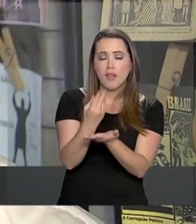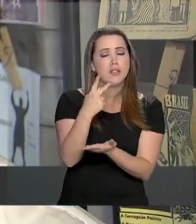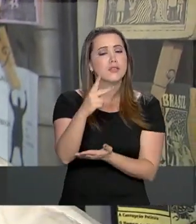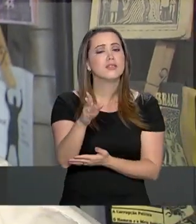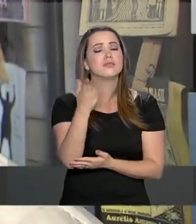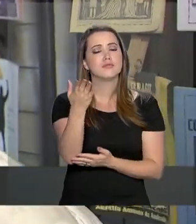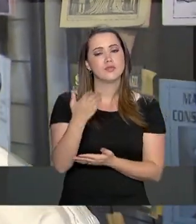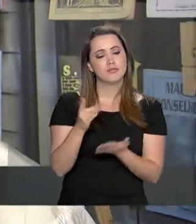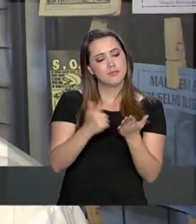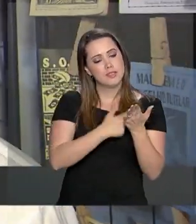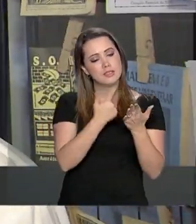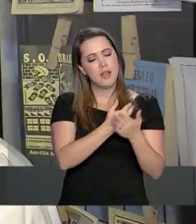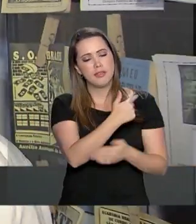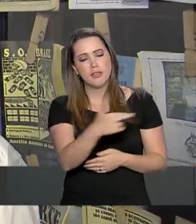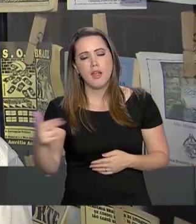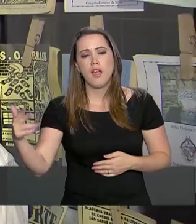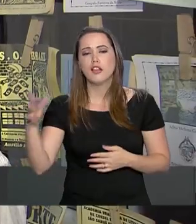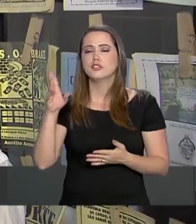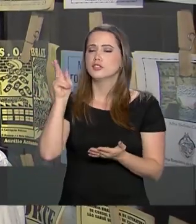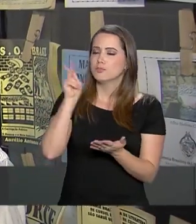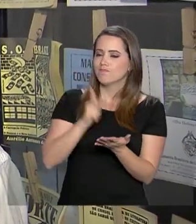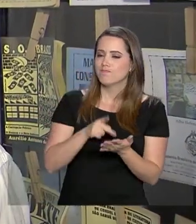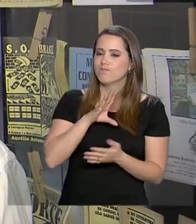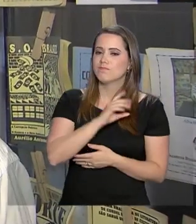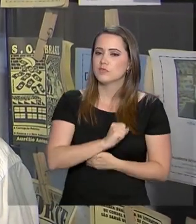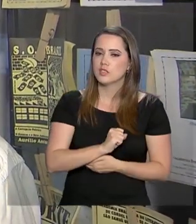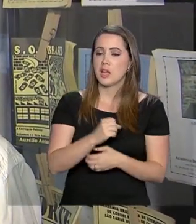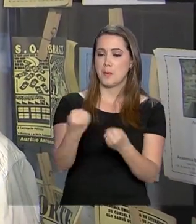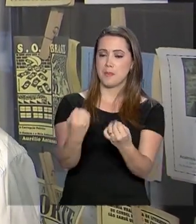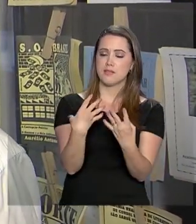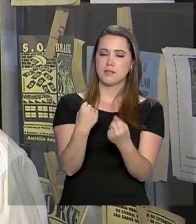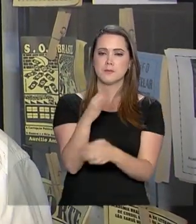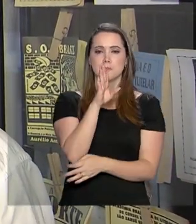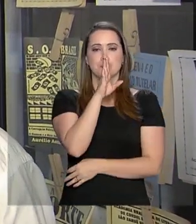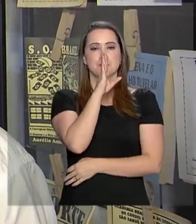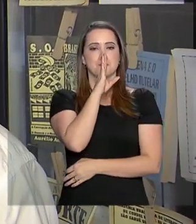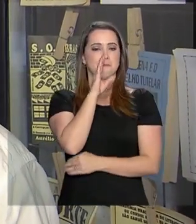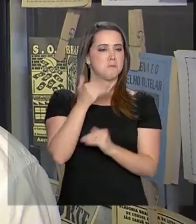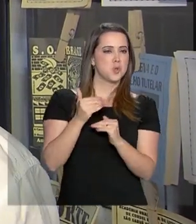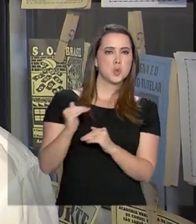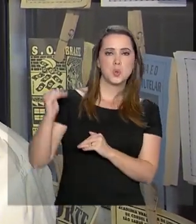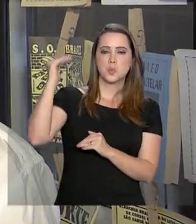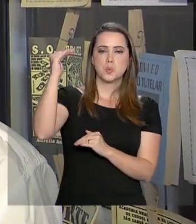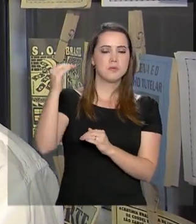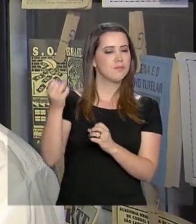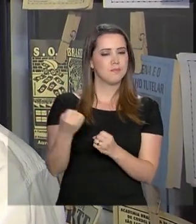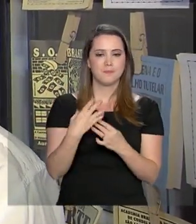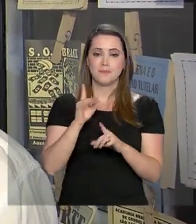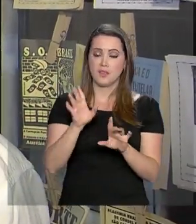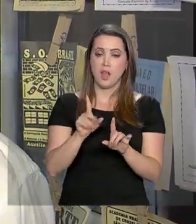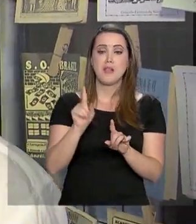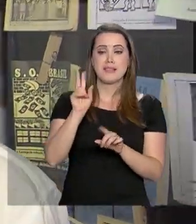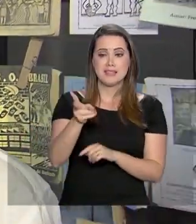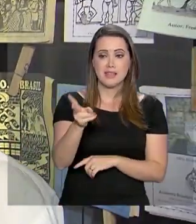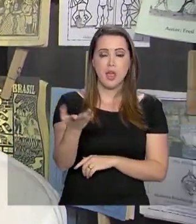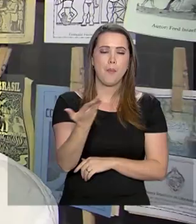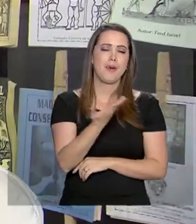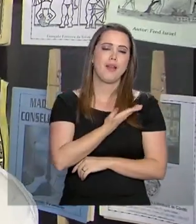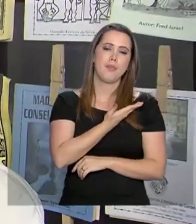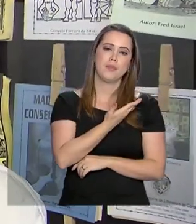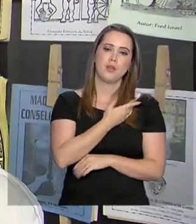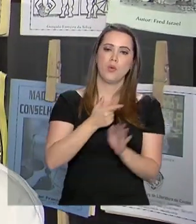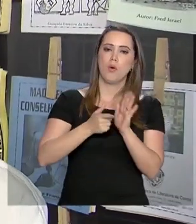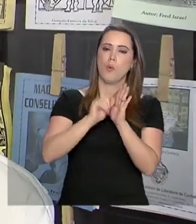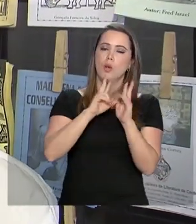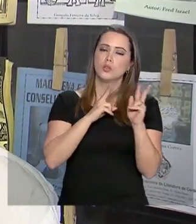eterno e sincero amor. Ele me ensina em silêncio, sem ar de superior. Por ser meu fraterno amigo, antes